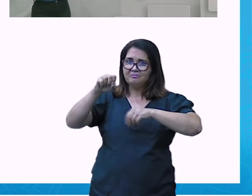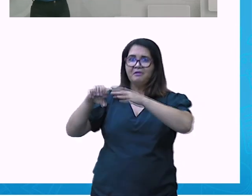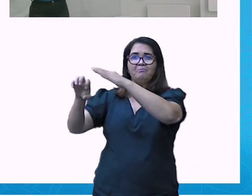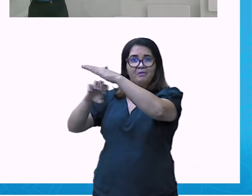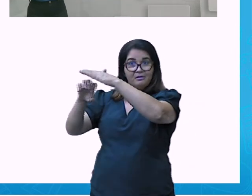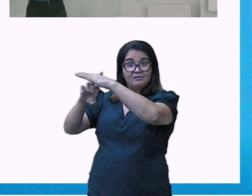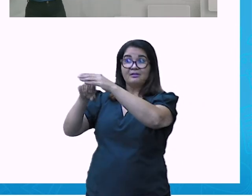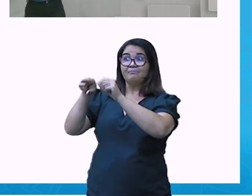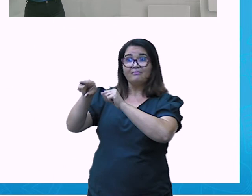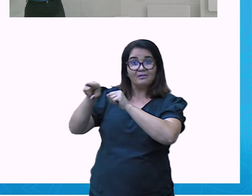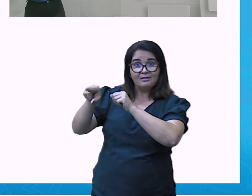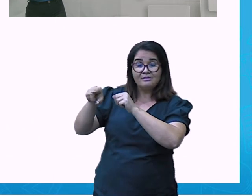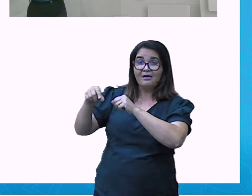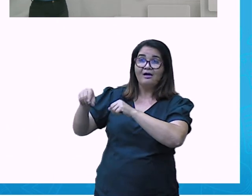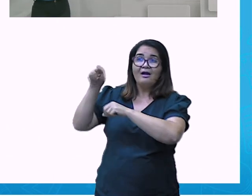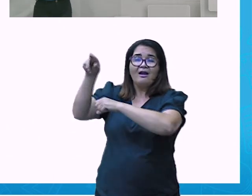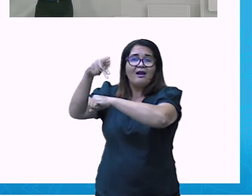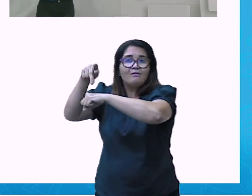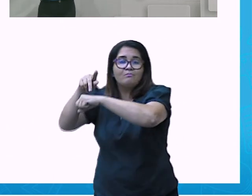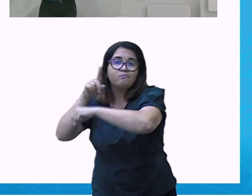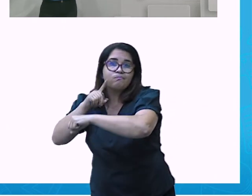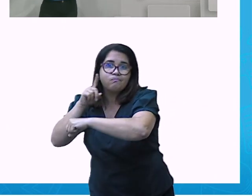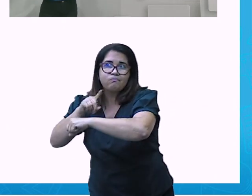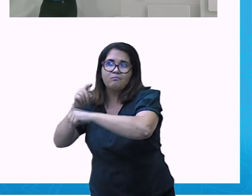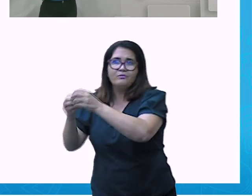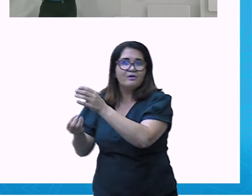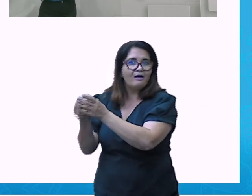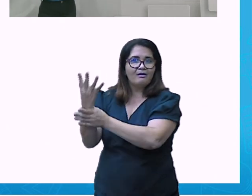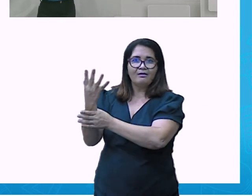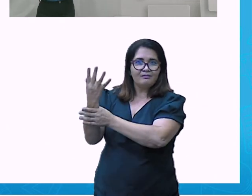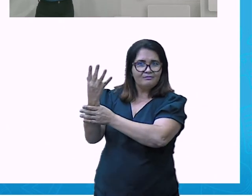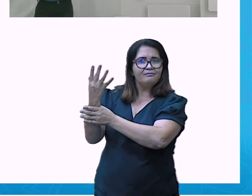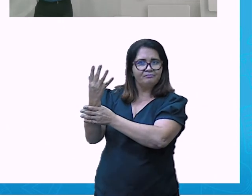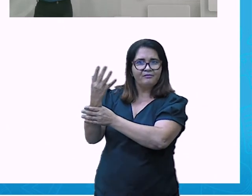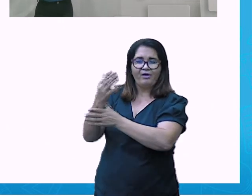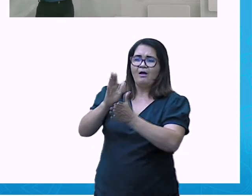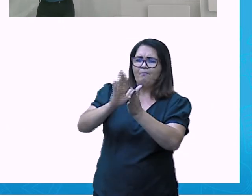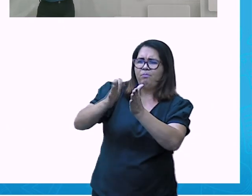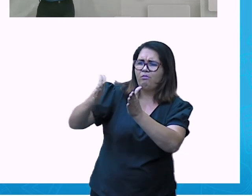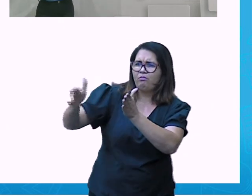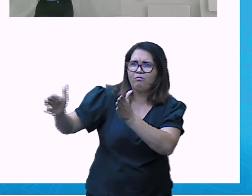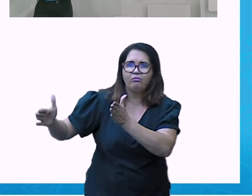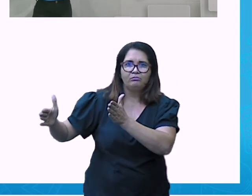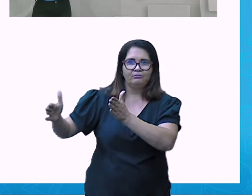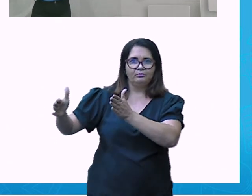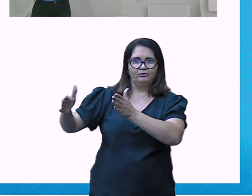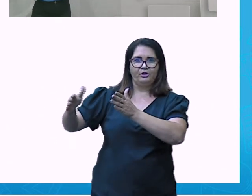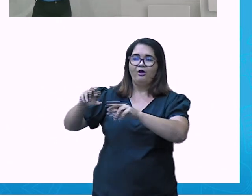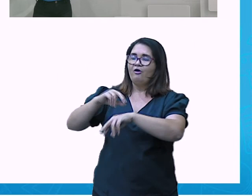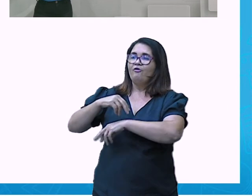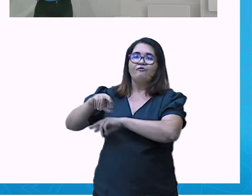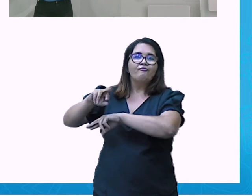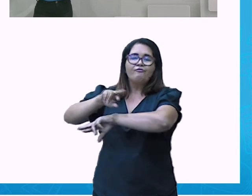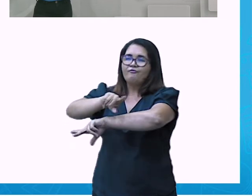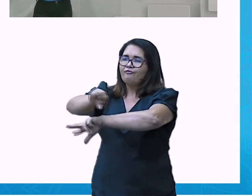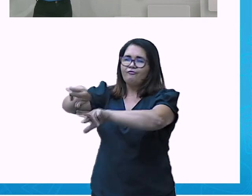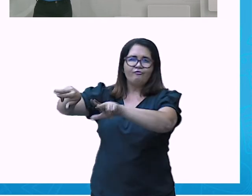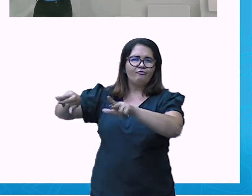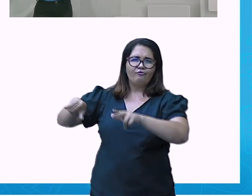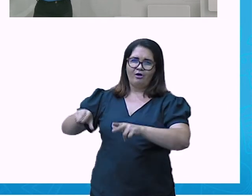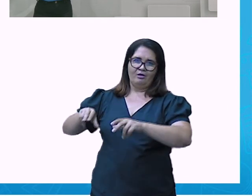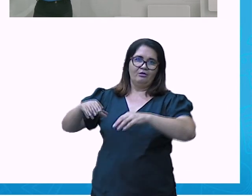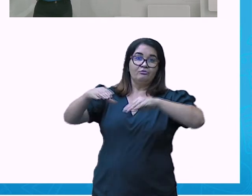quando você está reciclando aí essas garrafas, você impede que ela vá para rios, para